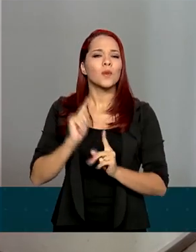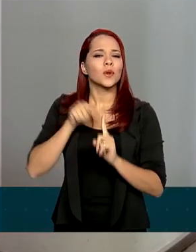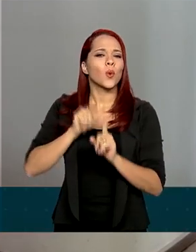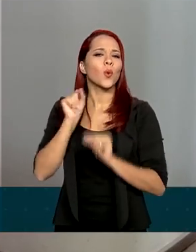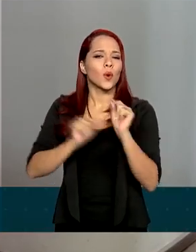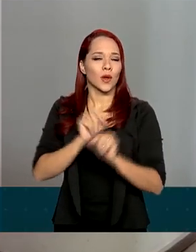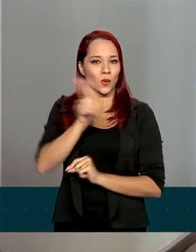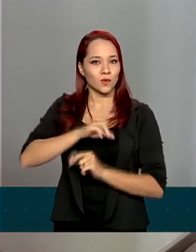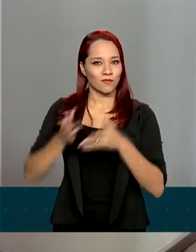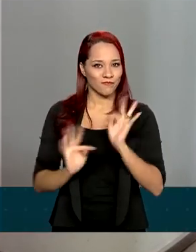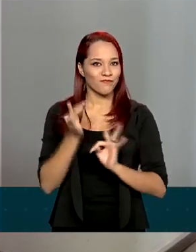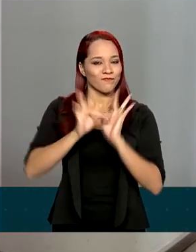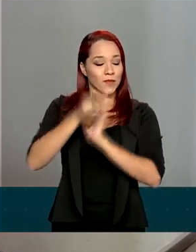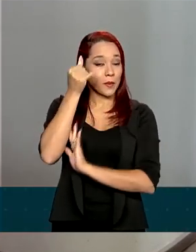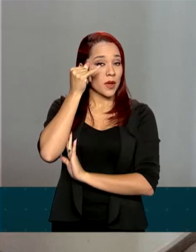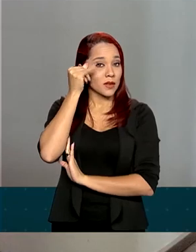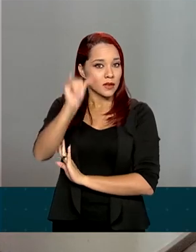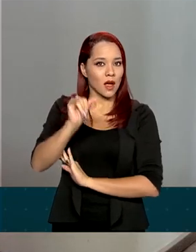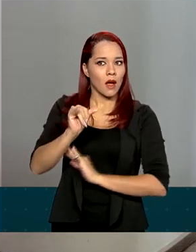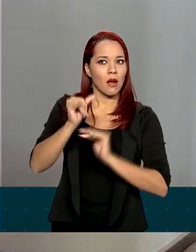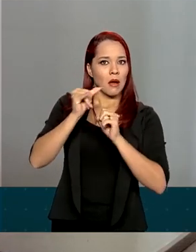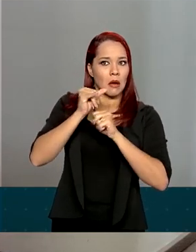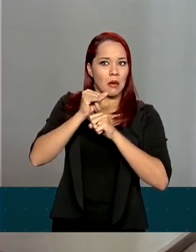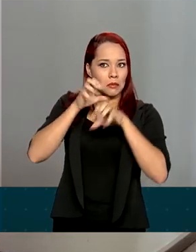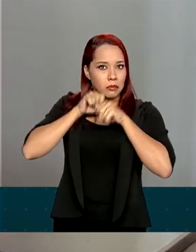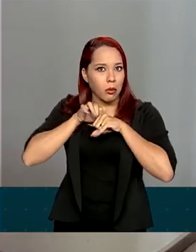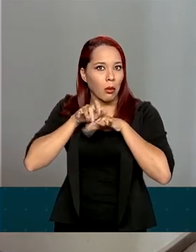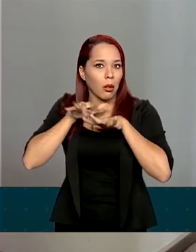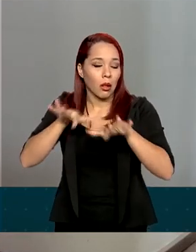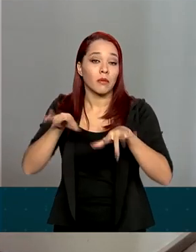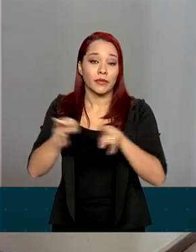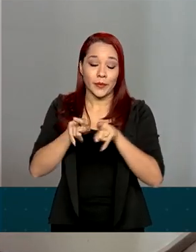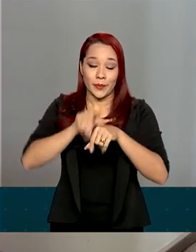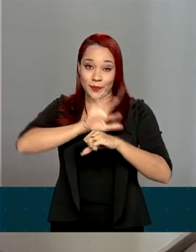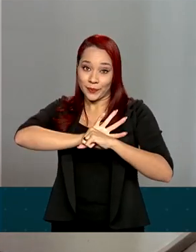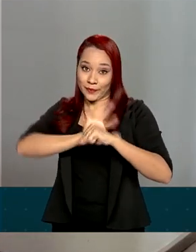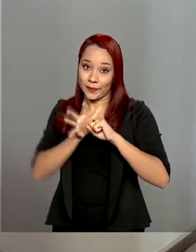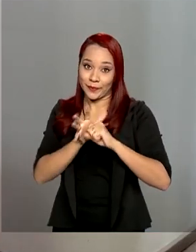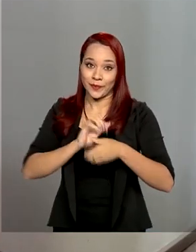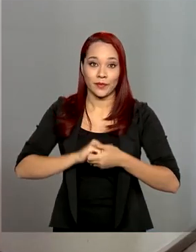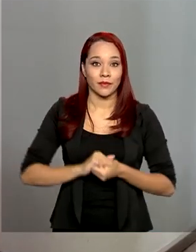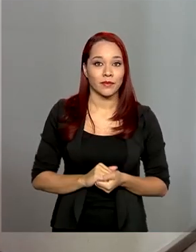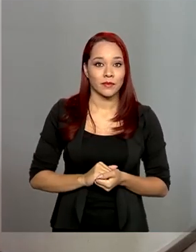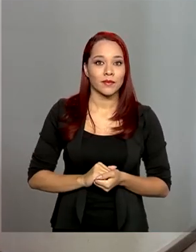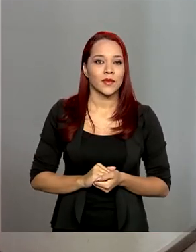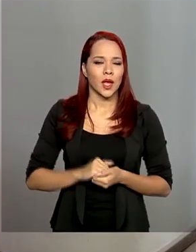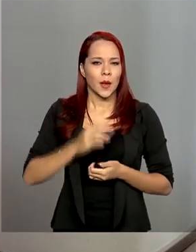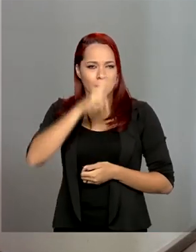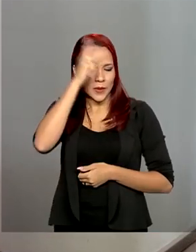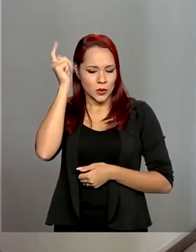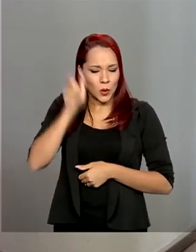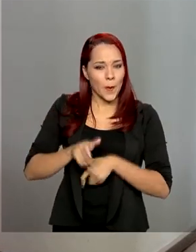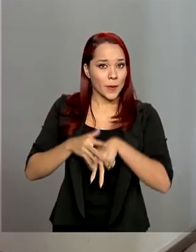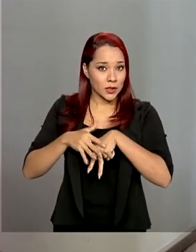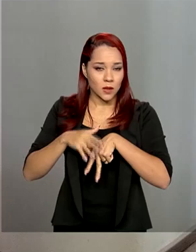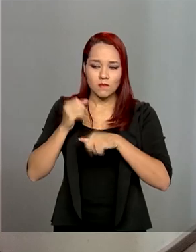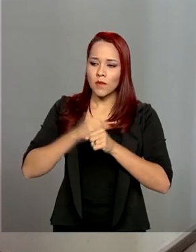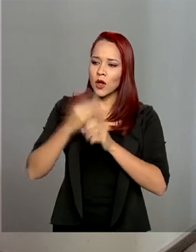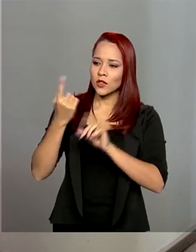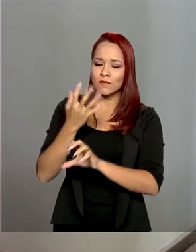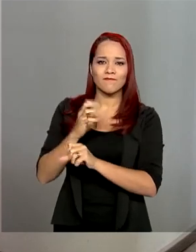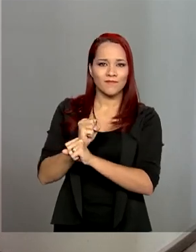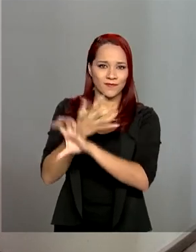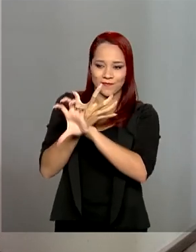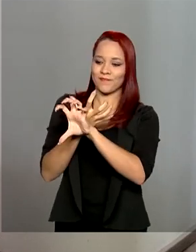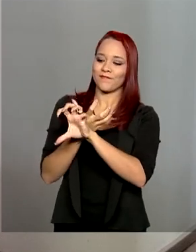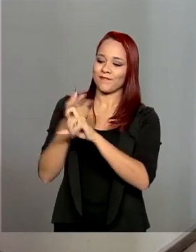usar a tecnologia para evitar a propagação do coronavírus e a doença covid-19. O paciente vai poder se consultar com um